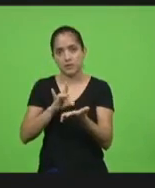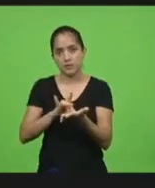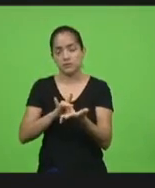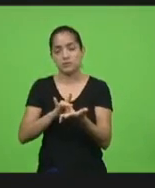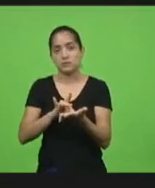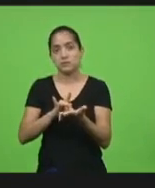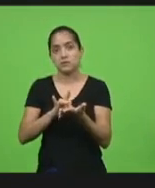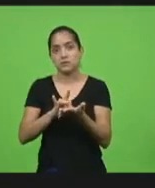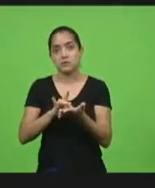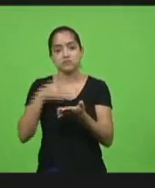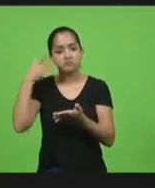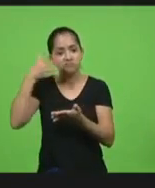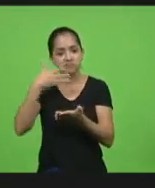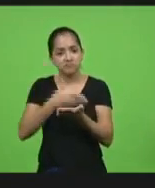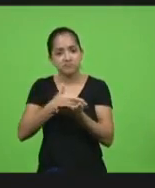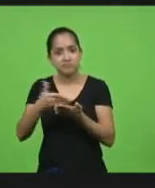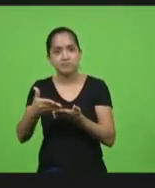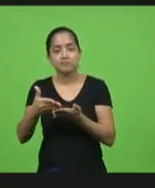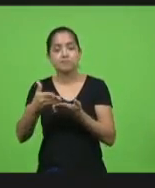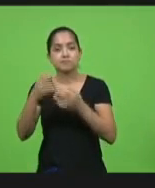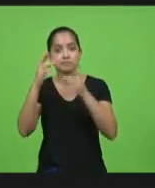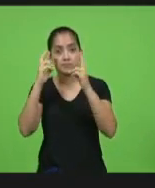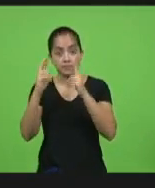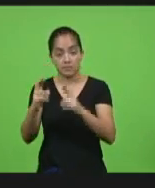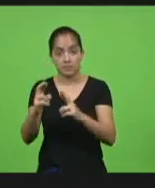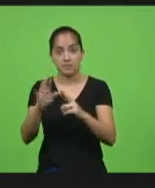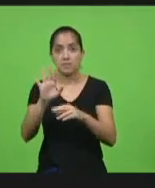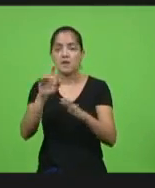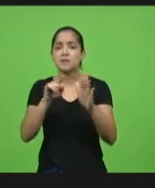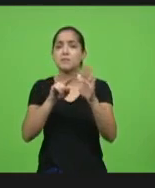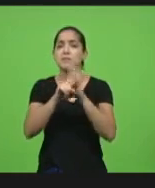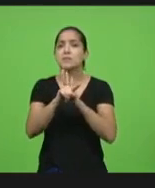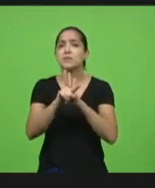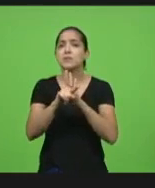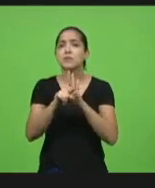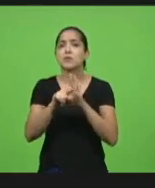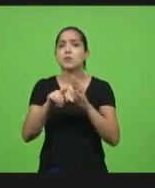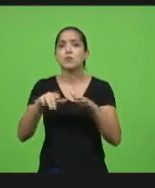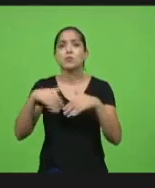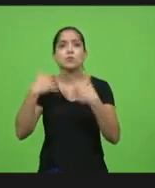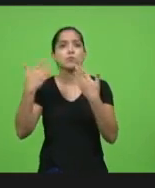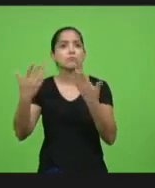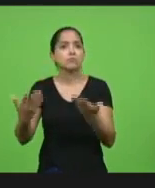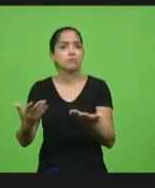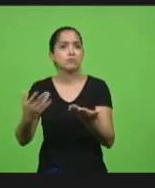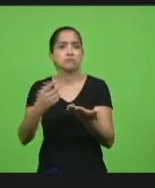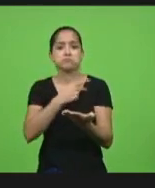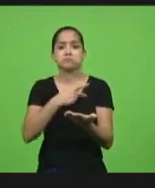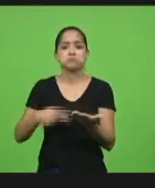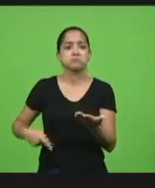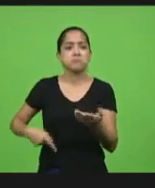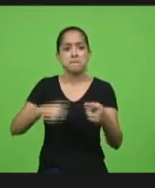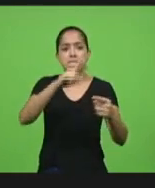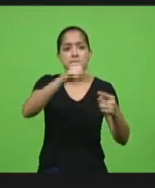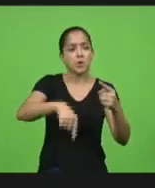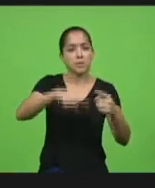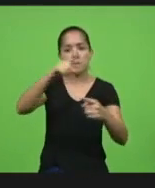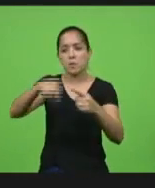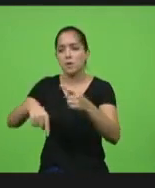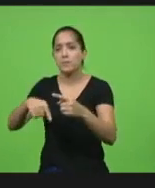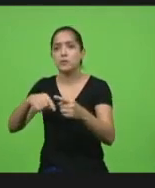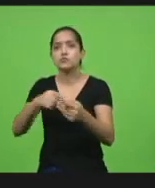discurso dessa forma eu quero fazer uma pergunta que quando foi que o presidente proibiu alguém de comprar uma vacina